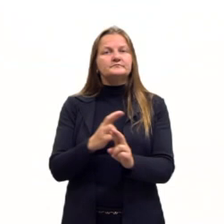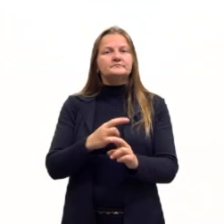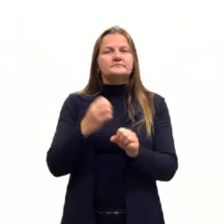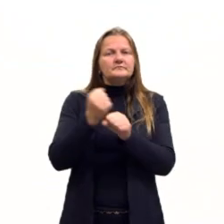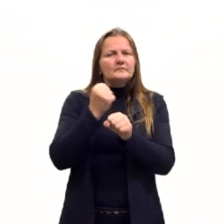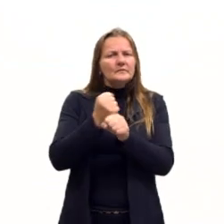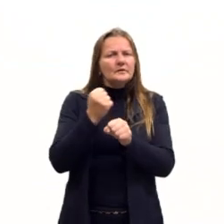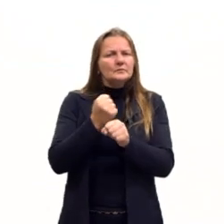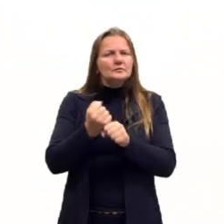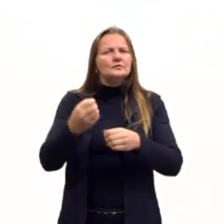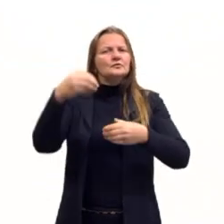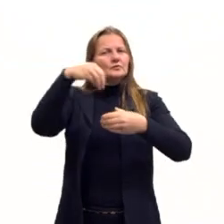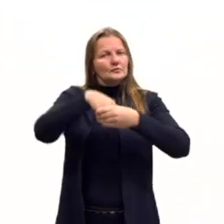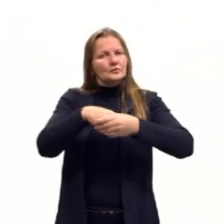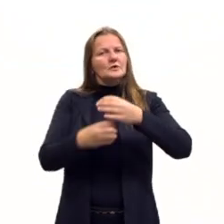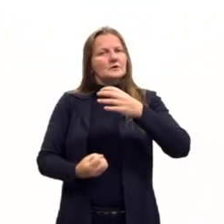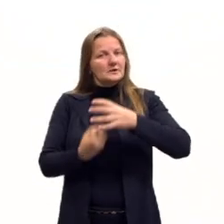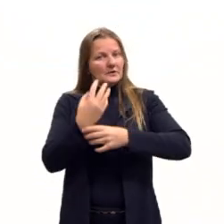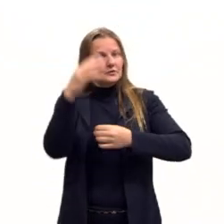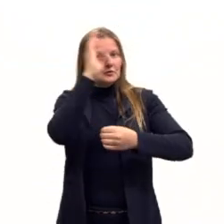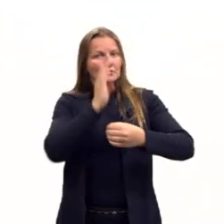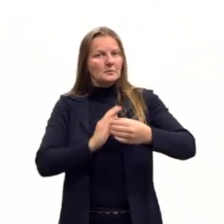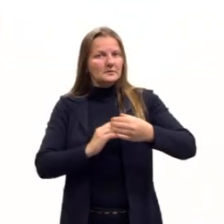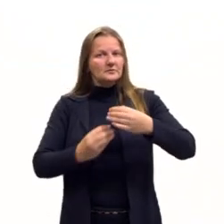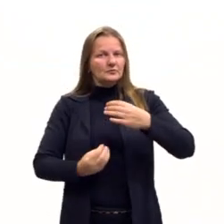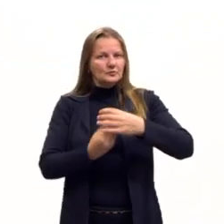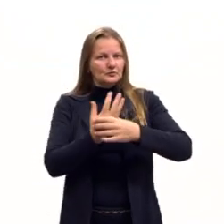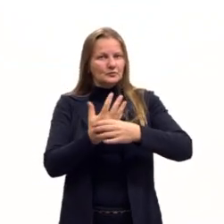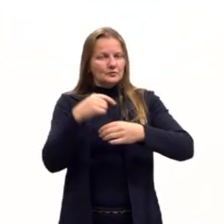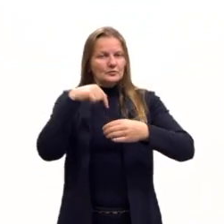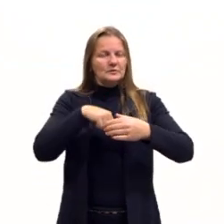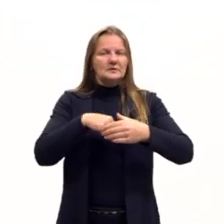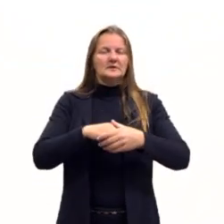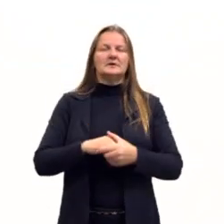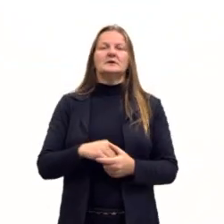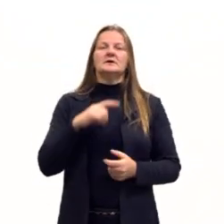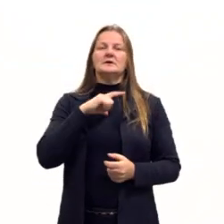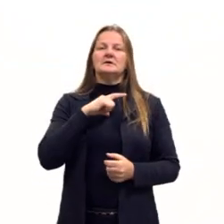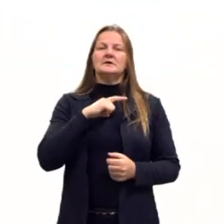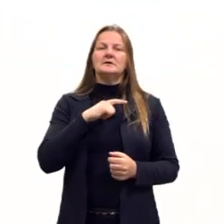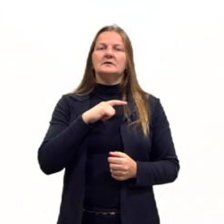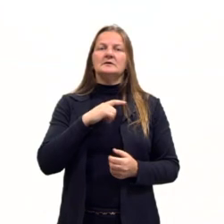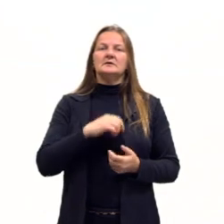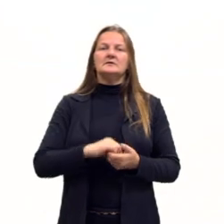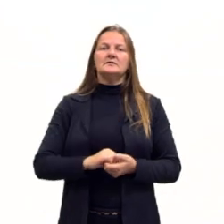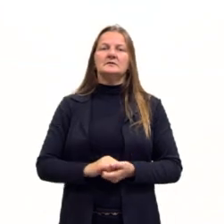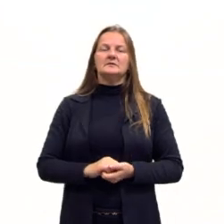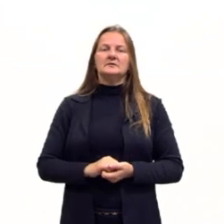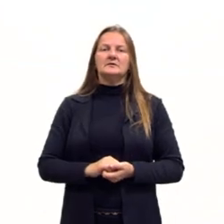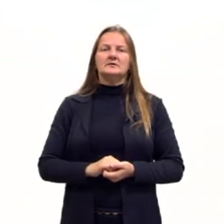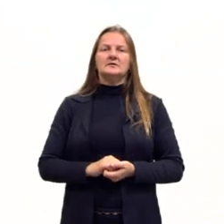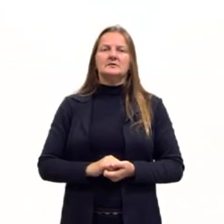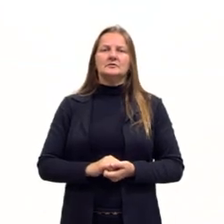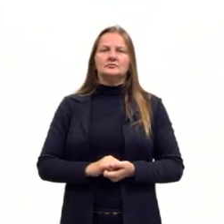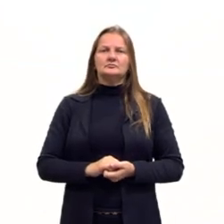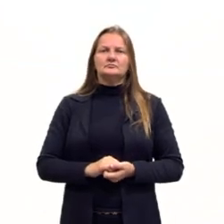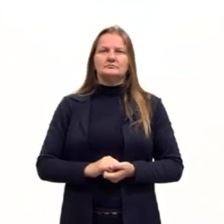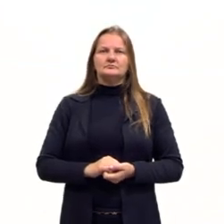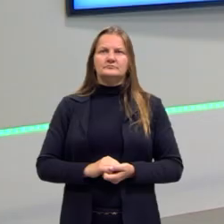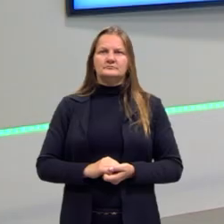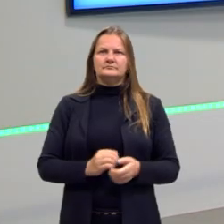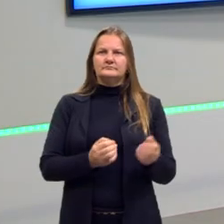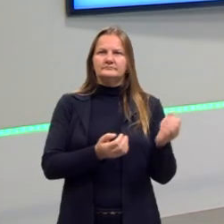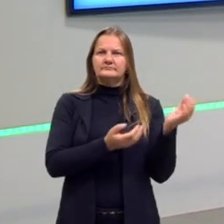produtos internos, né, de dar essa grande questão de fomentar o